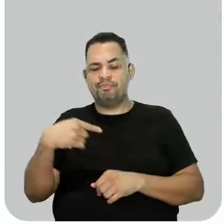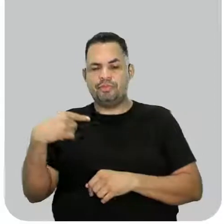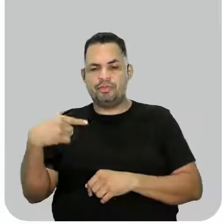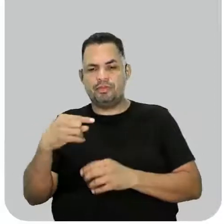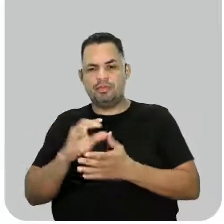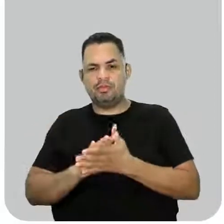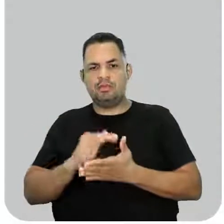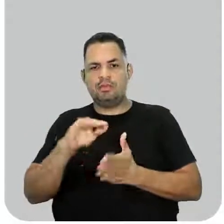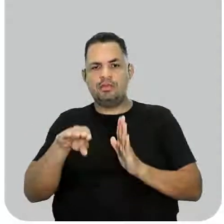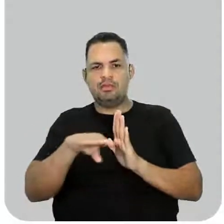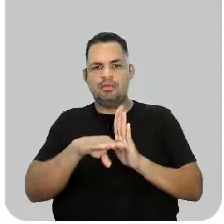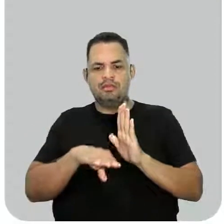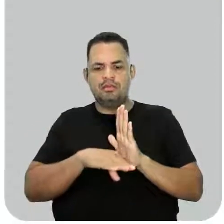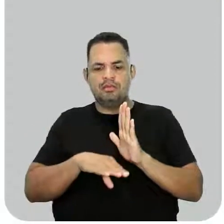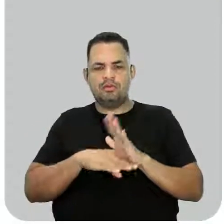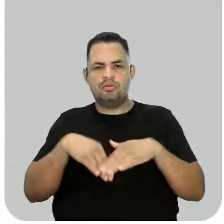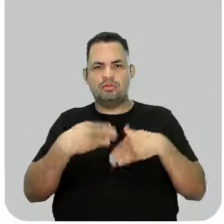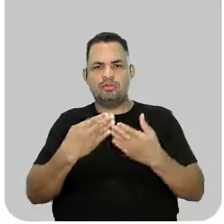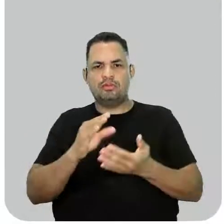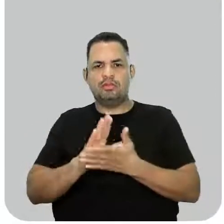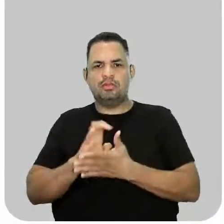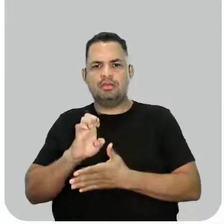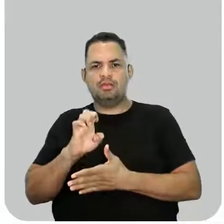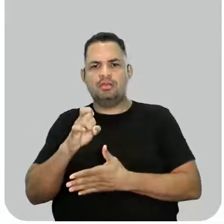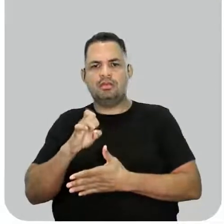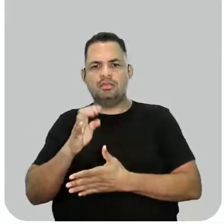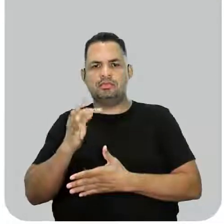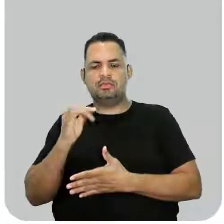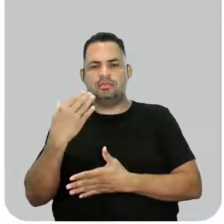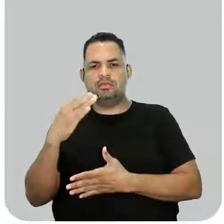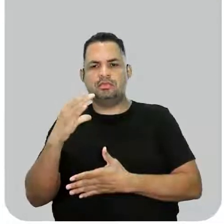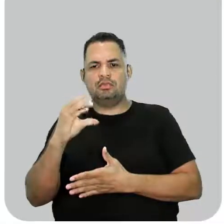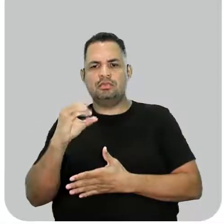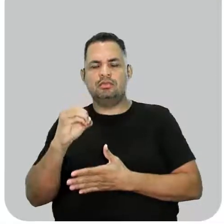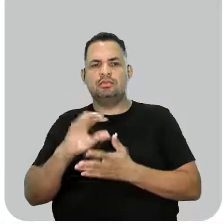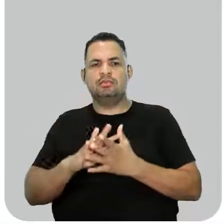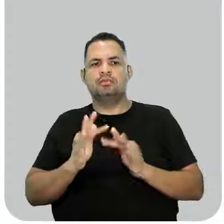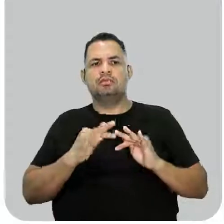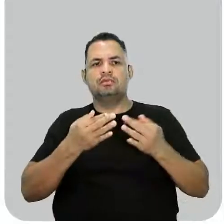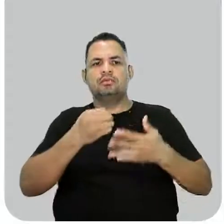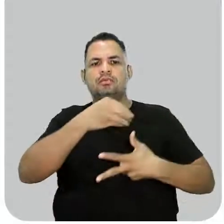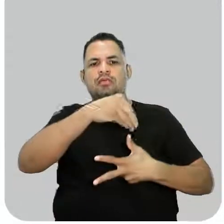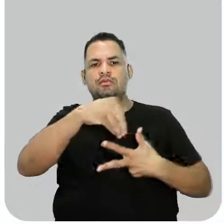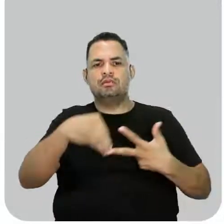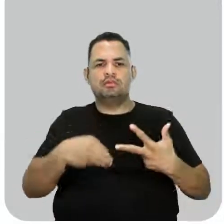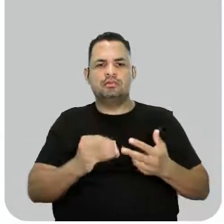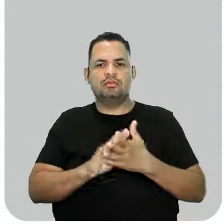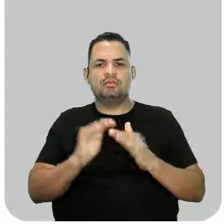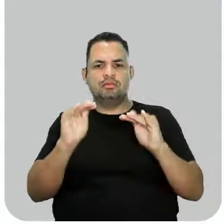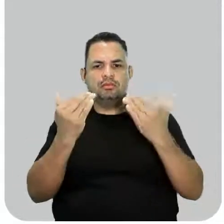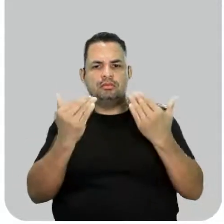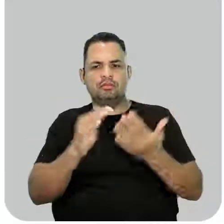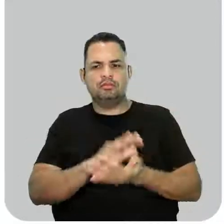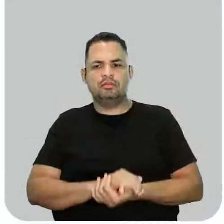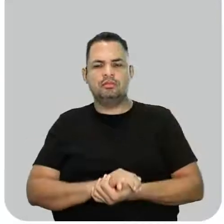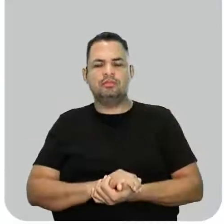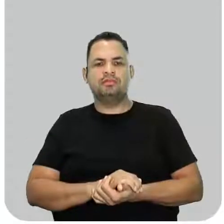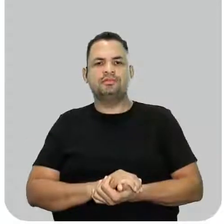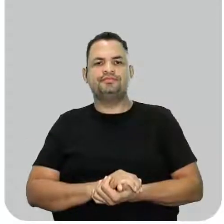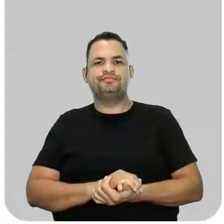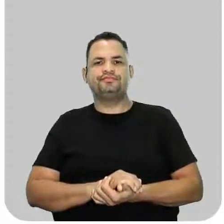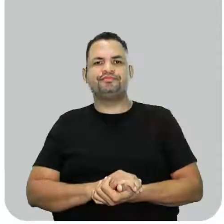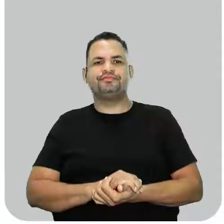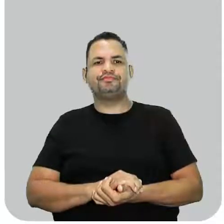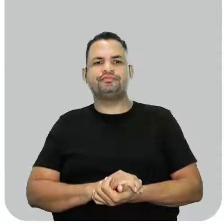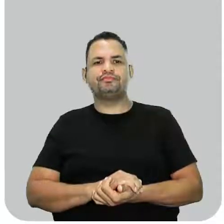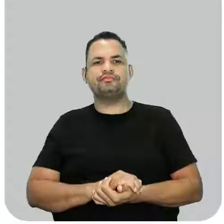subetapa de extração. E vamos à nossa última questão, se liga no Enem, que é